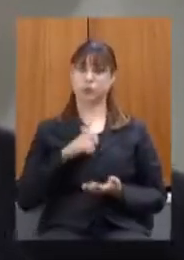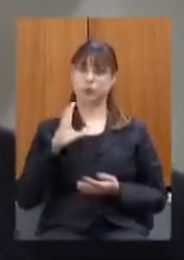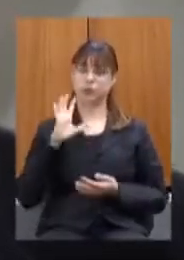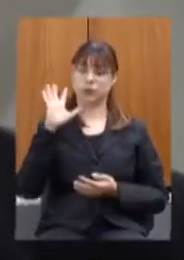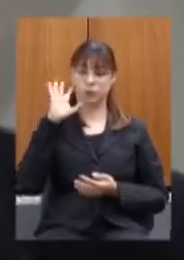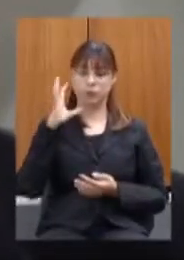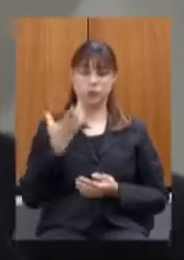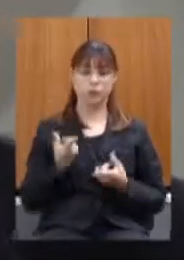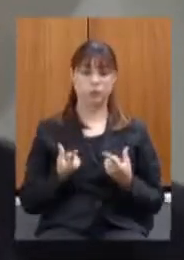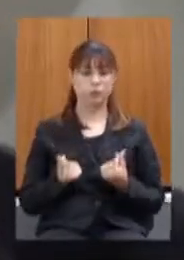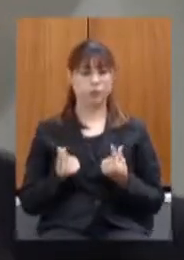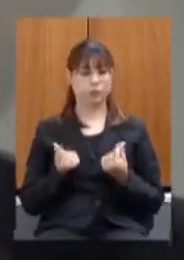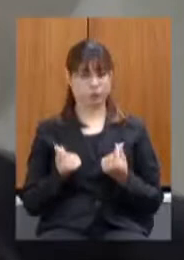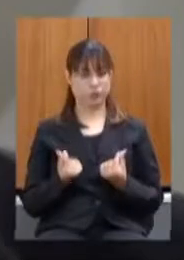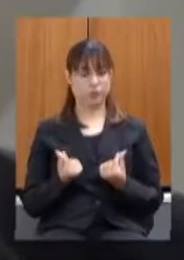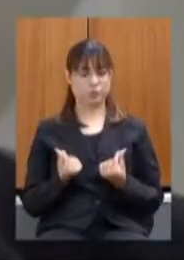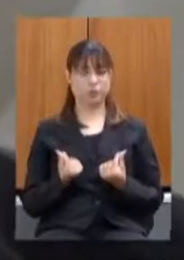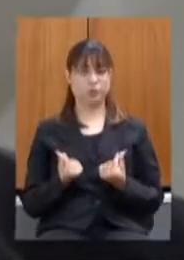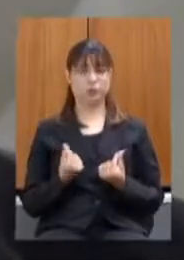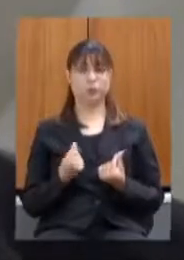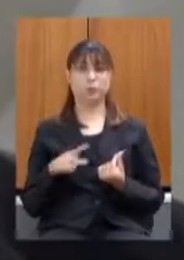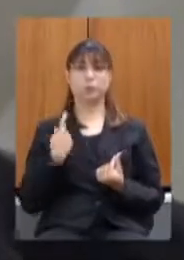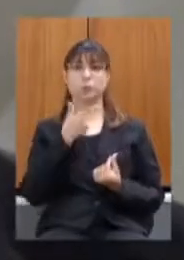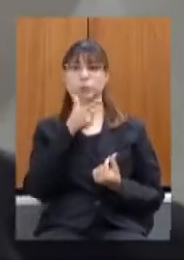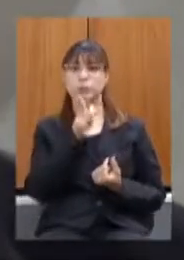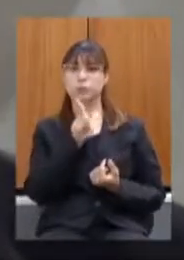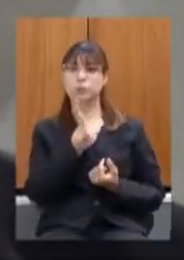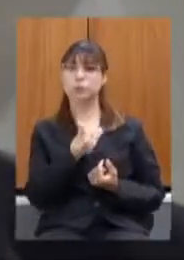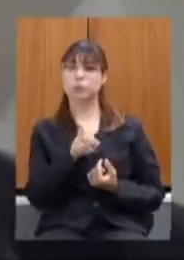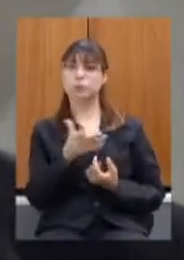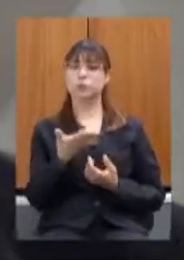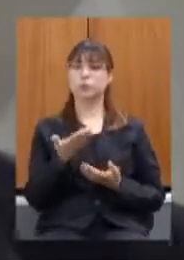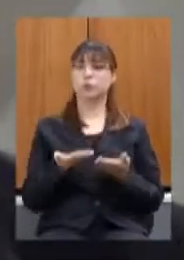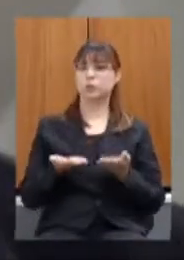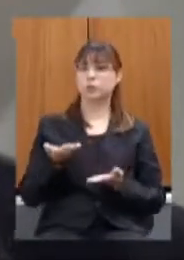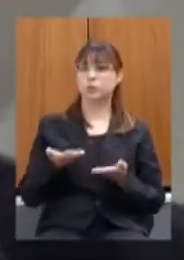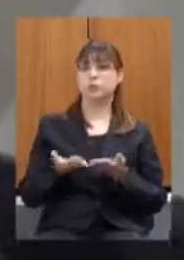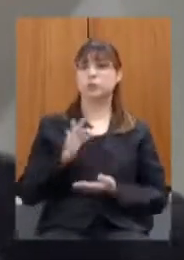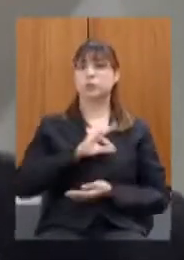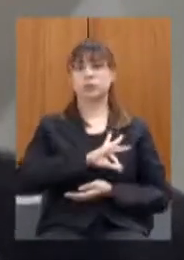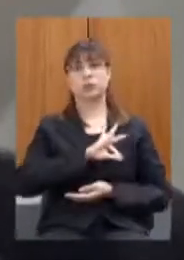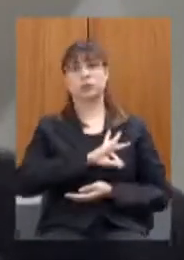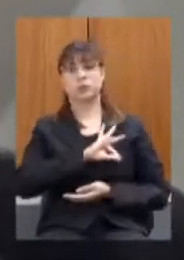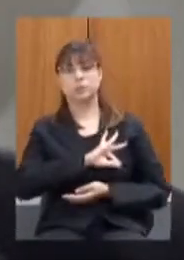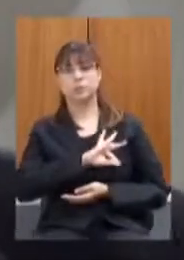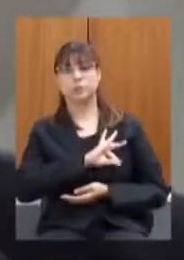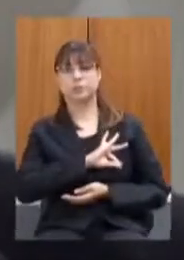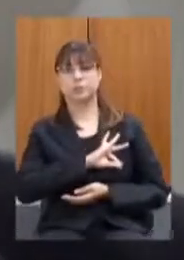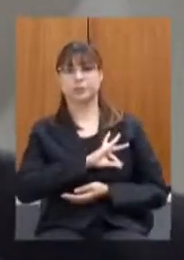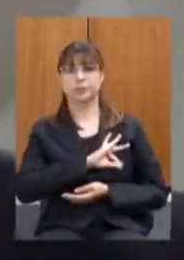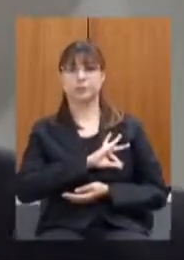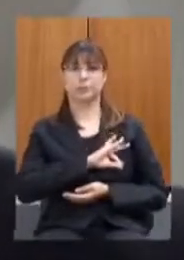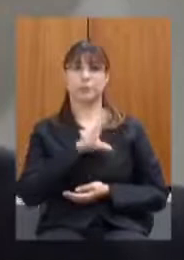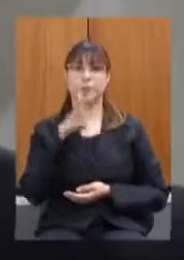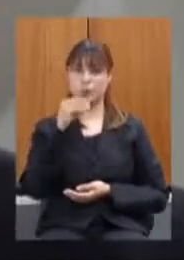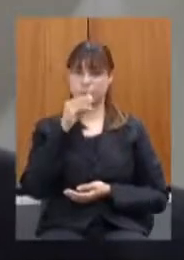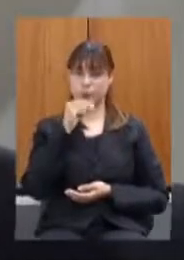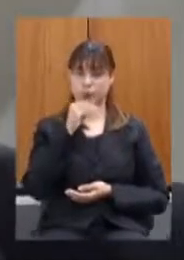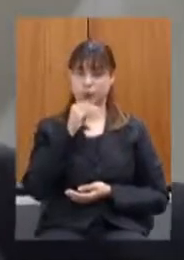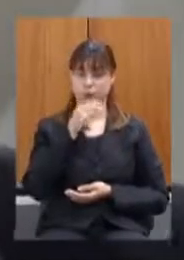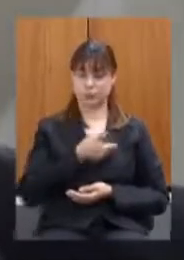financeira para a gente equacionar questões de salariais do funcionalismo público